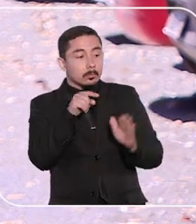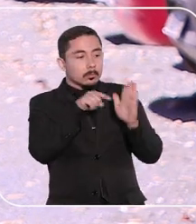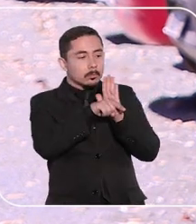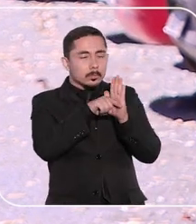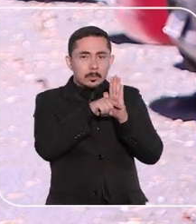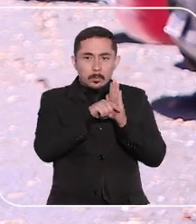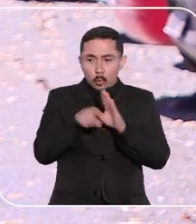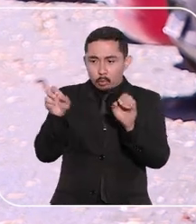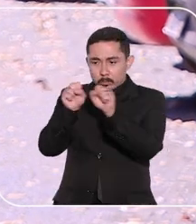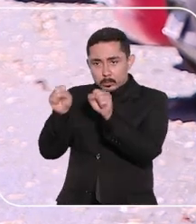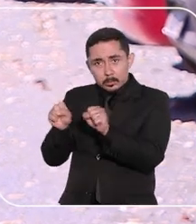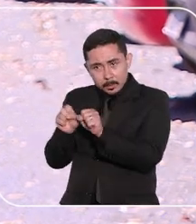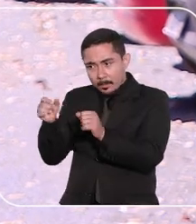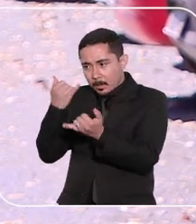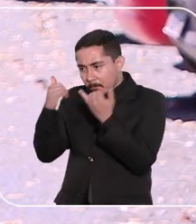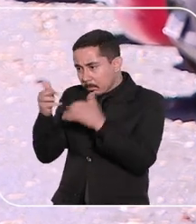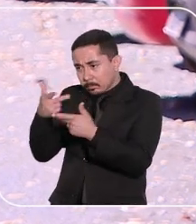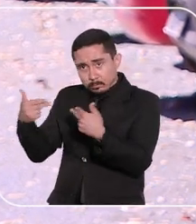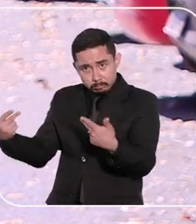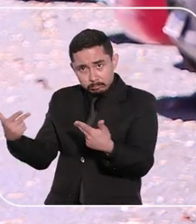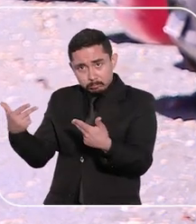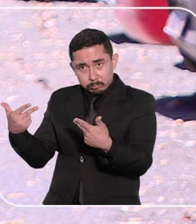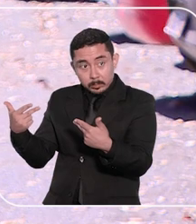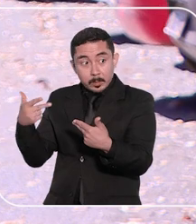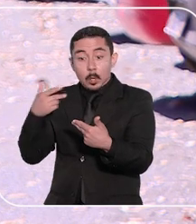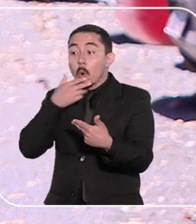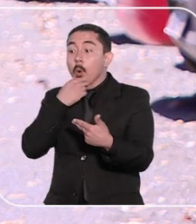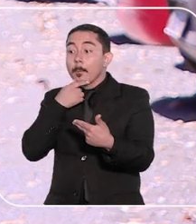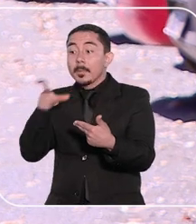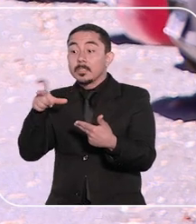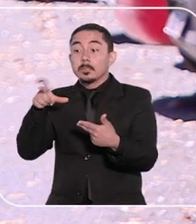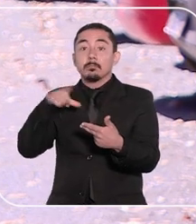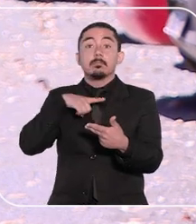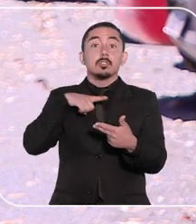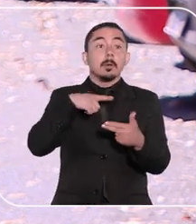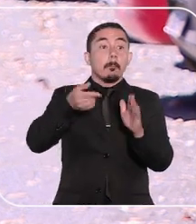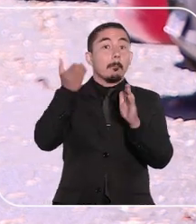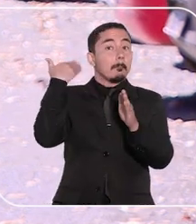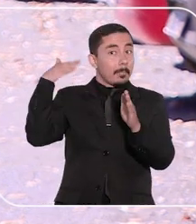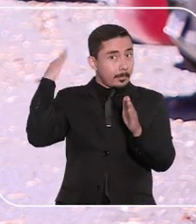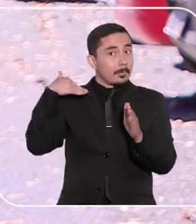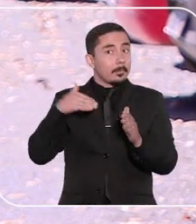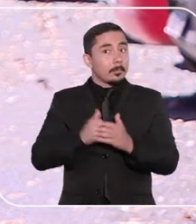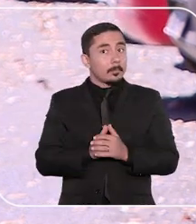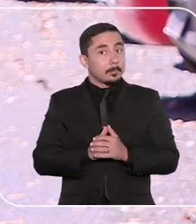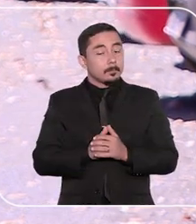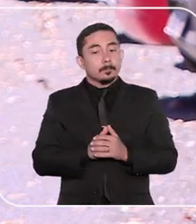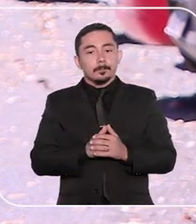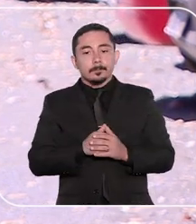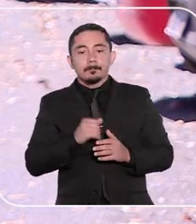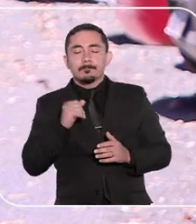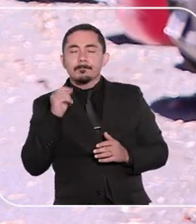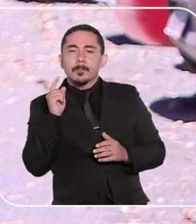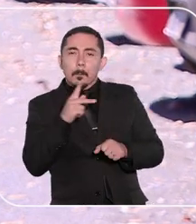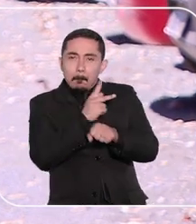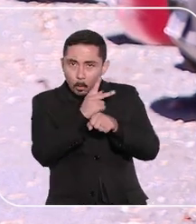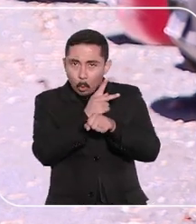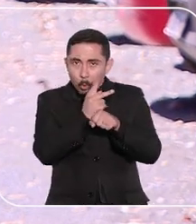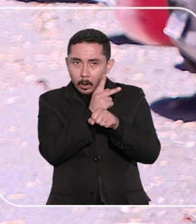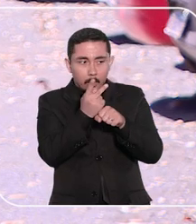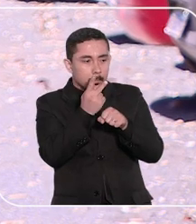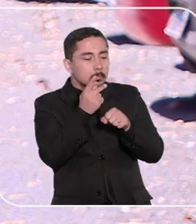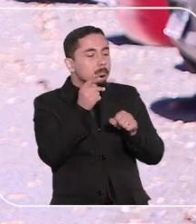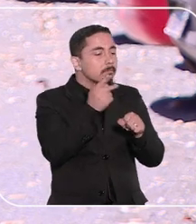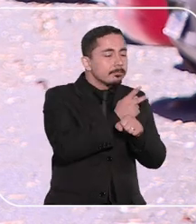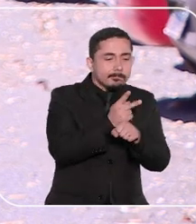policiais checaram o sistema de informações e foi verificado que o homem teria antecedentes criminais. Eles realizaram, então, uma